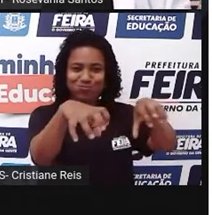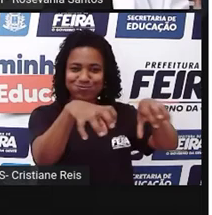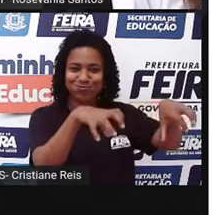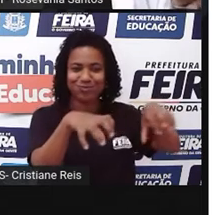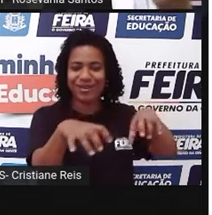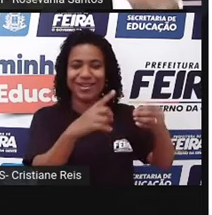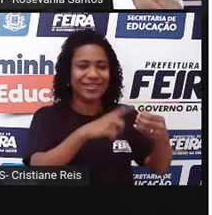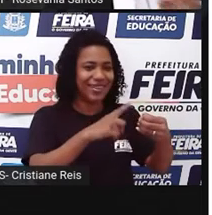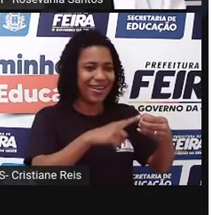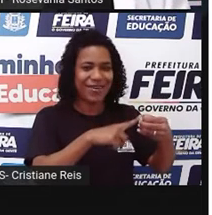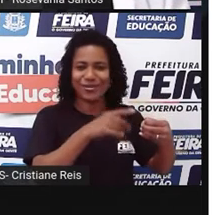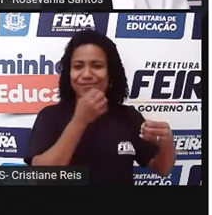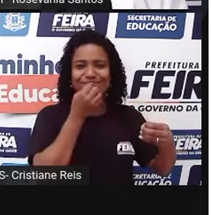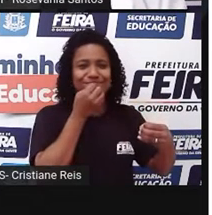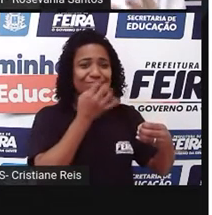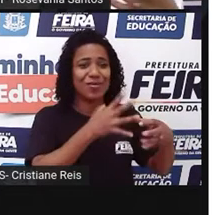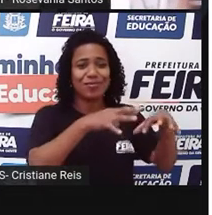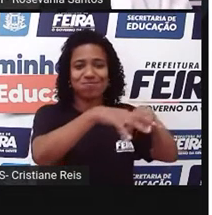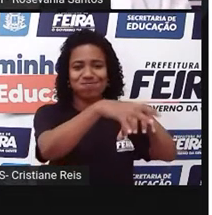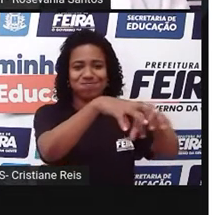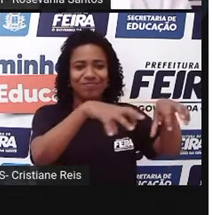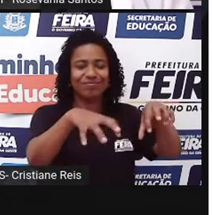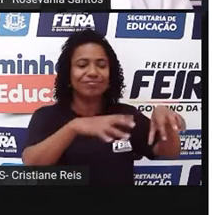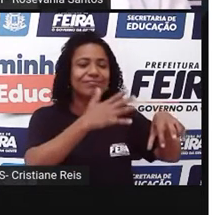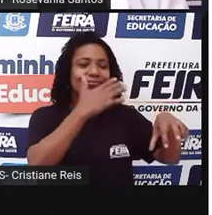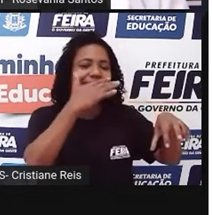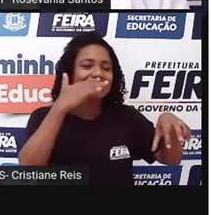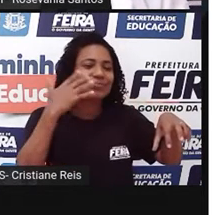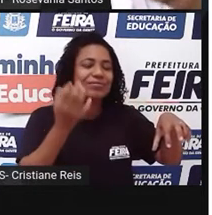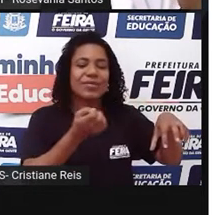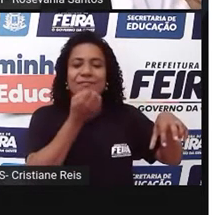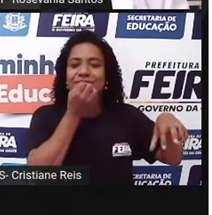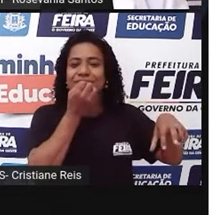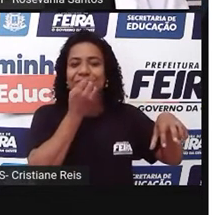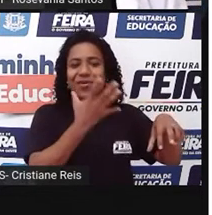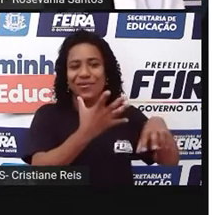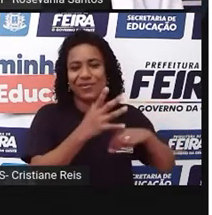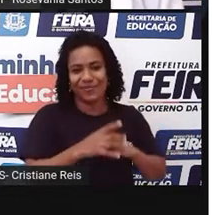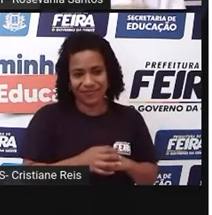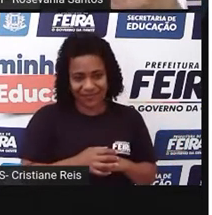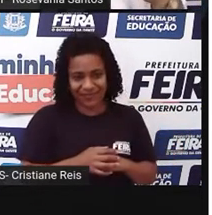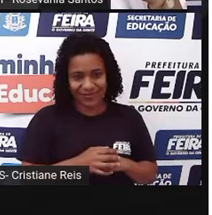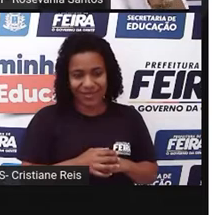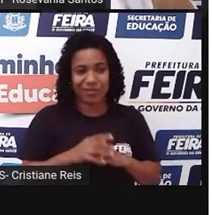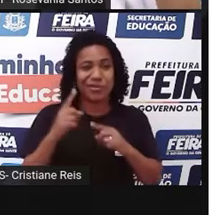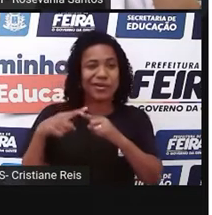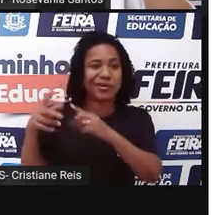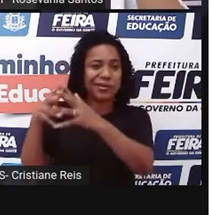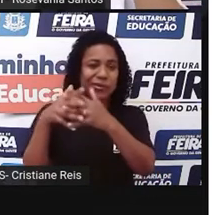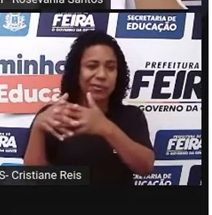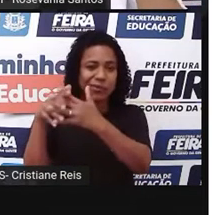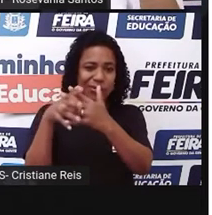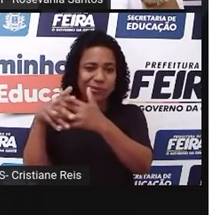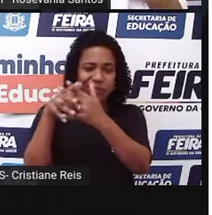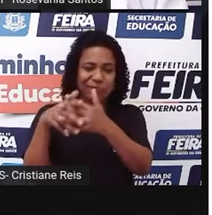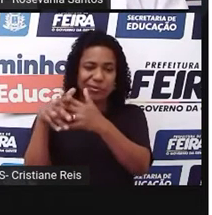E aí, ó, o produto já vem direto da região, não sofre muito com transporte, ele já chega bem mais